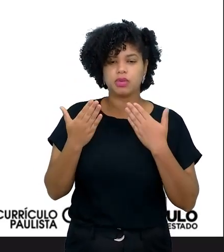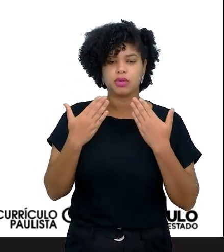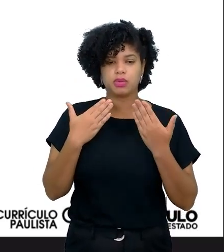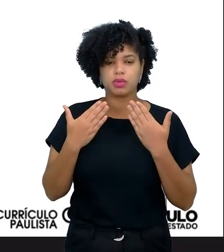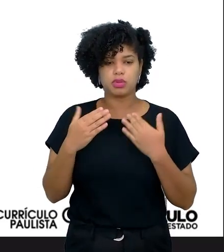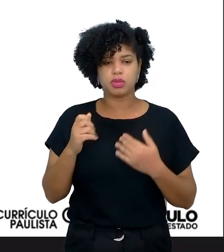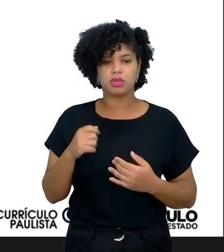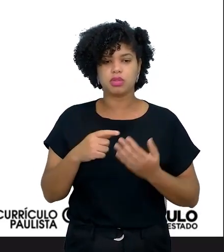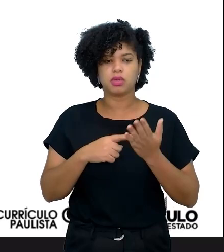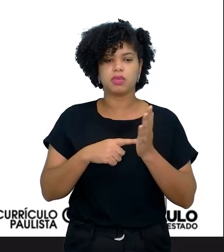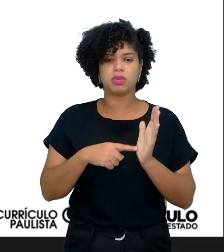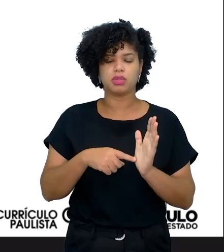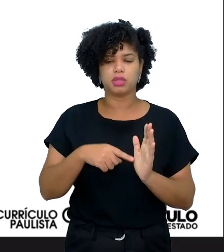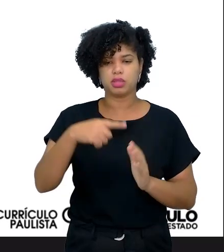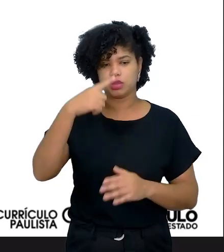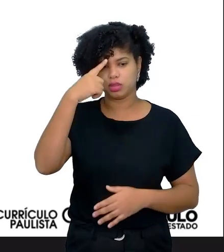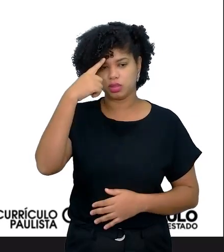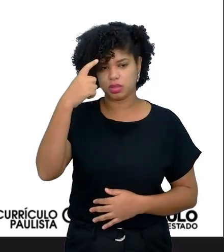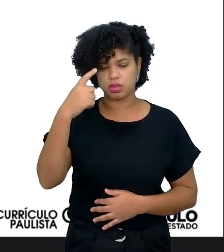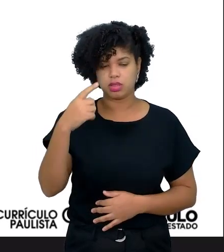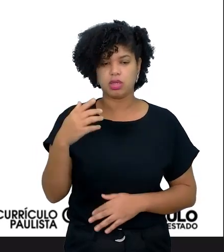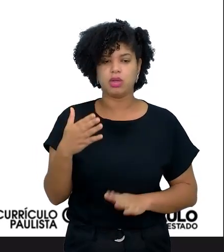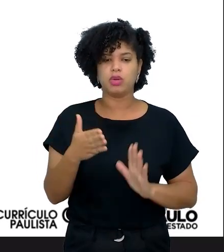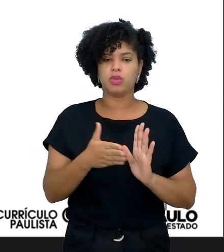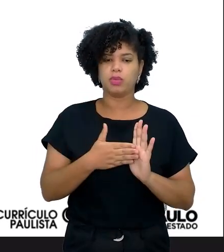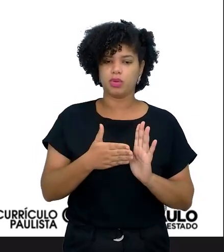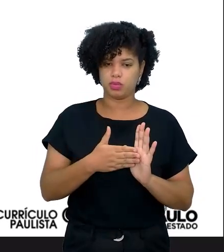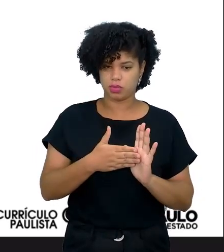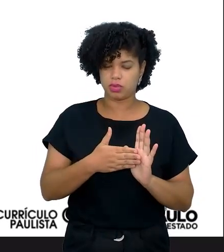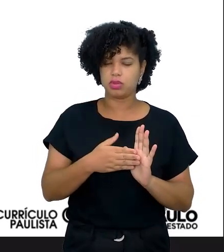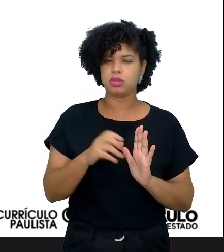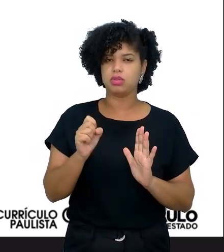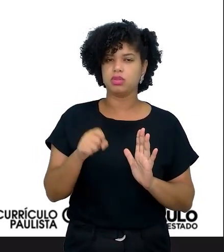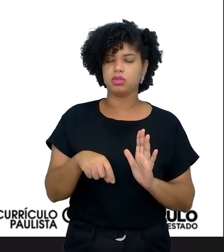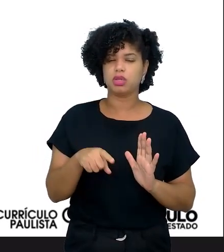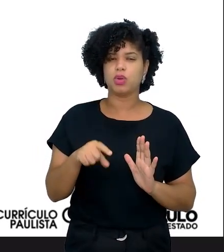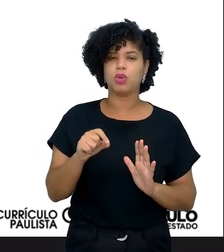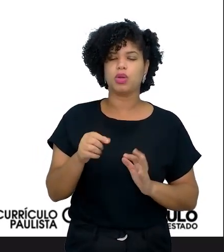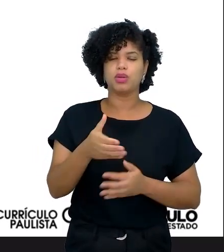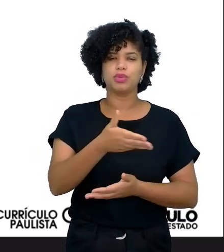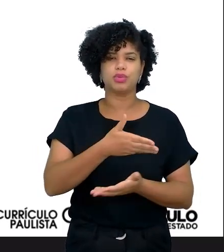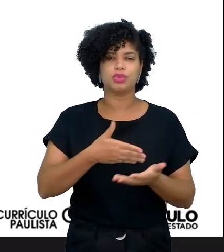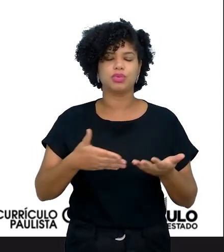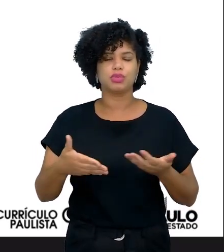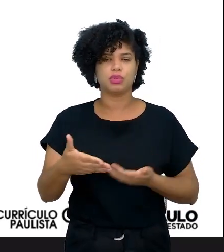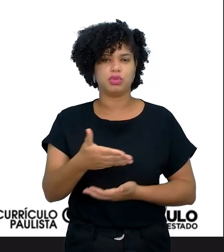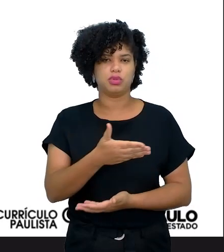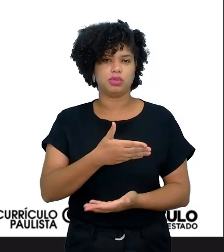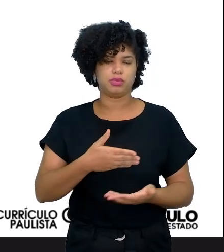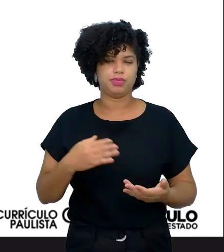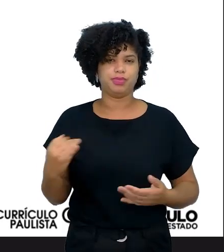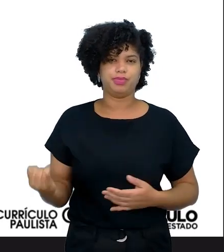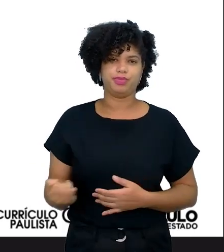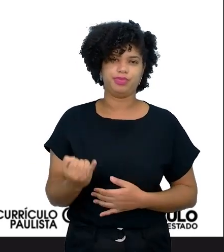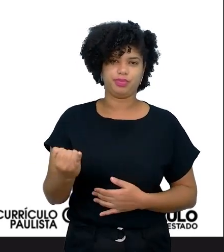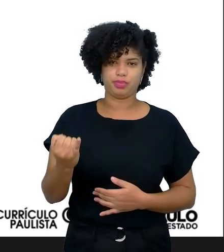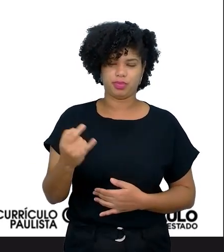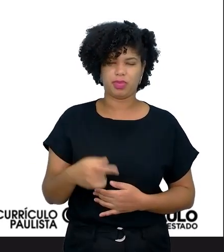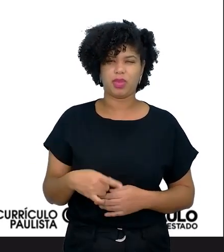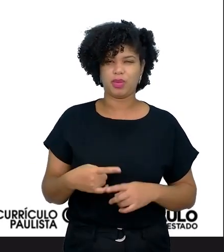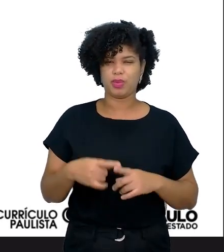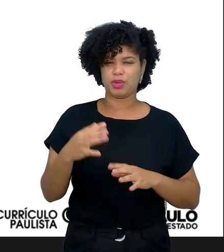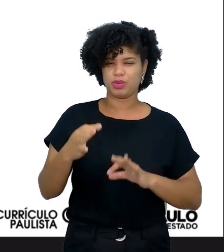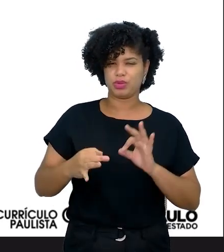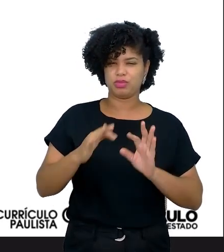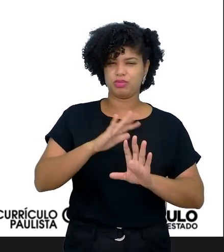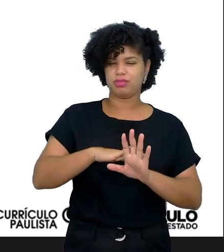eles apresentam as suas ideias, as suas propostas, é aquele momento de socialização, né? Para que não haja também o julgamento,